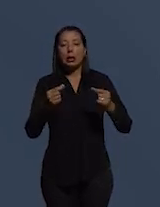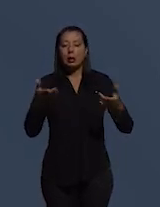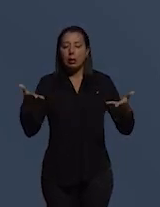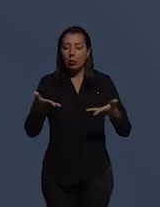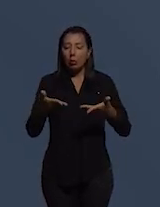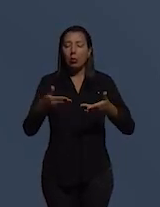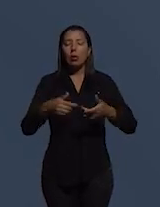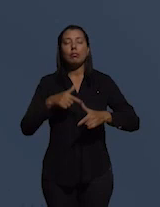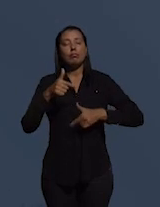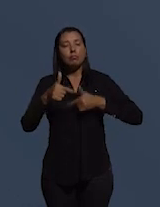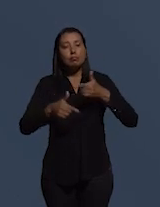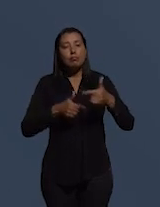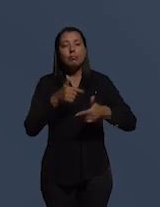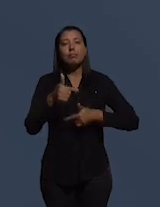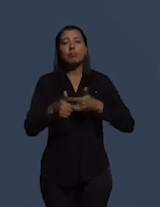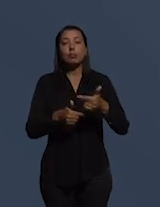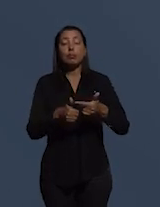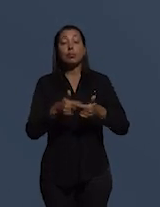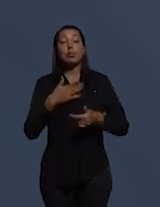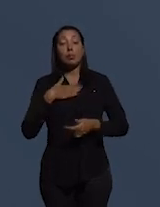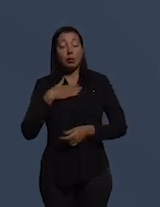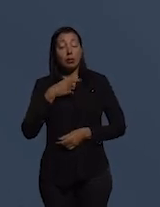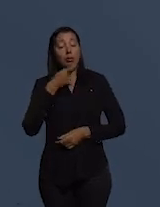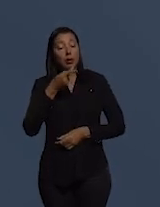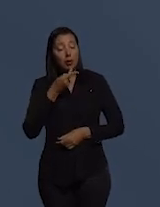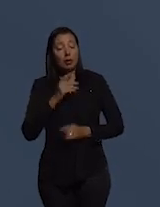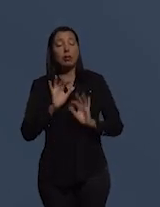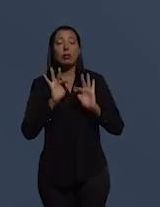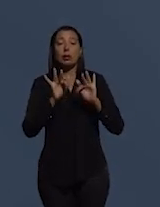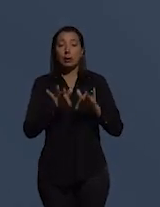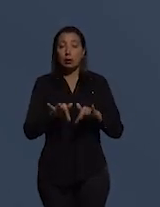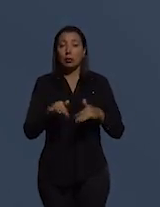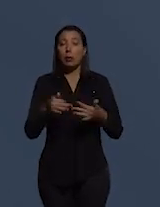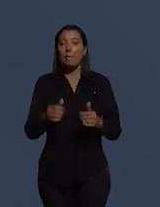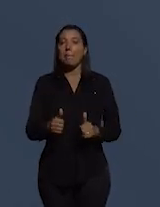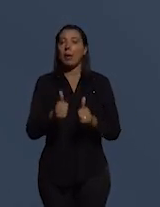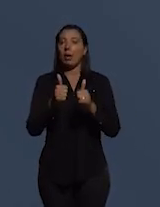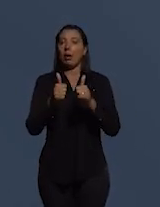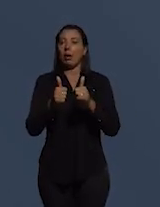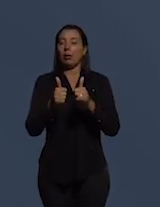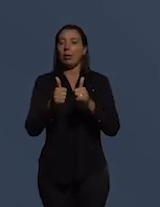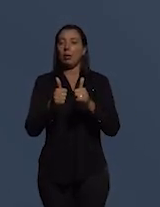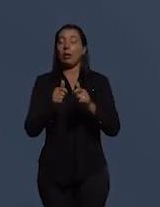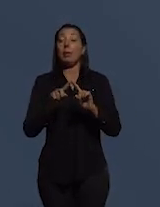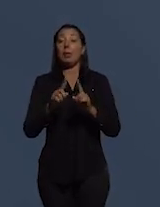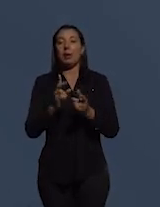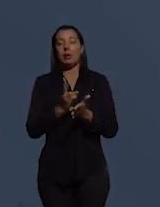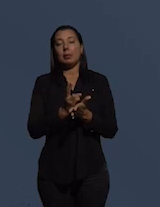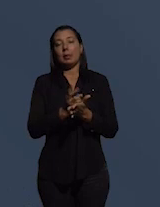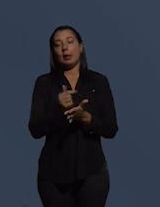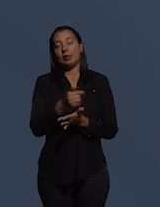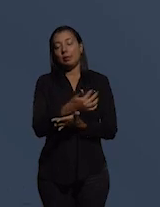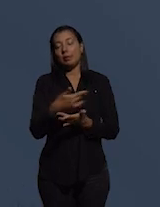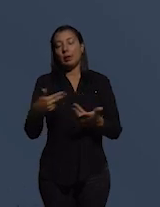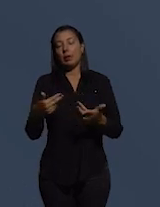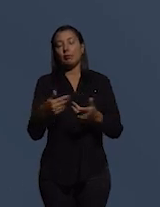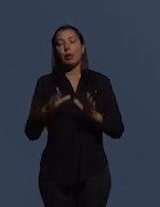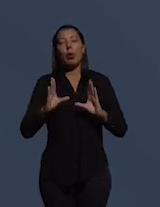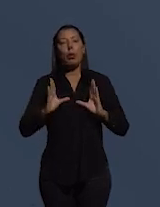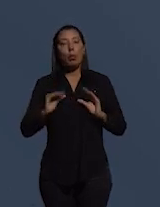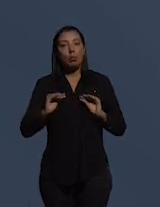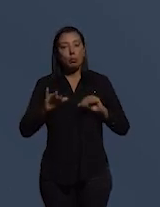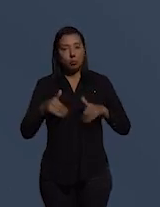este é o meu dizer final. Melhores, mas menos confortáveis